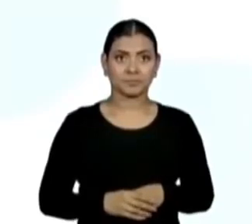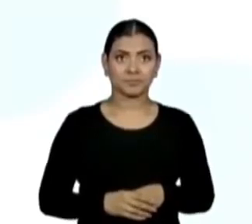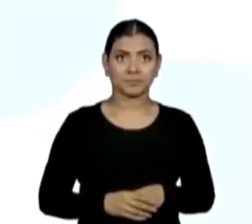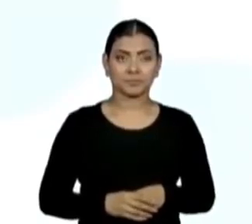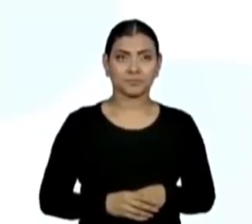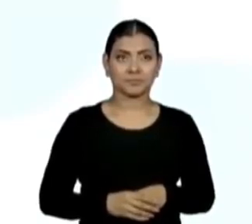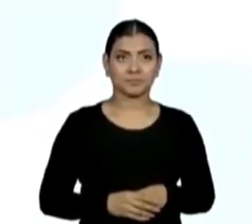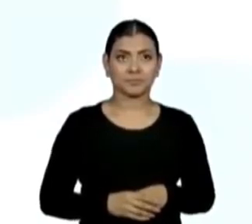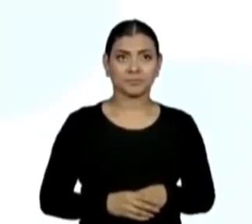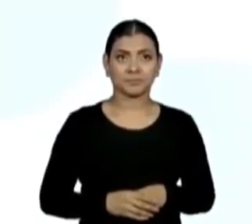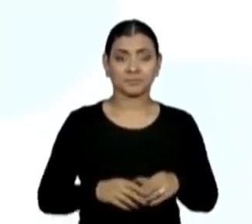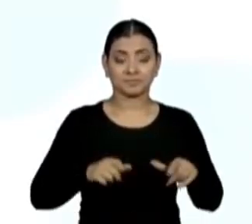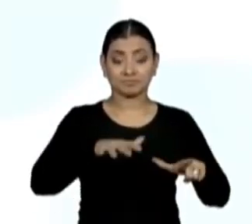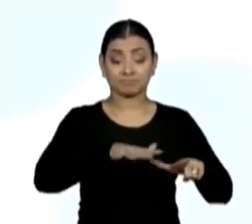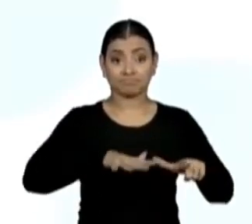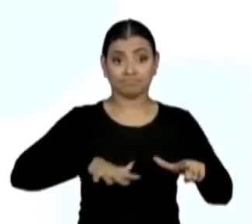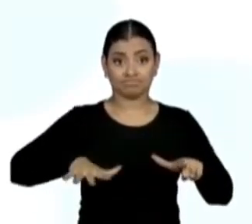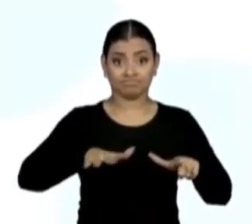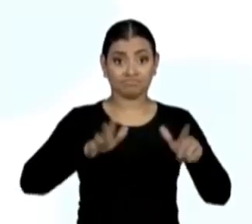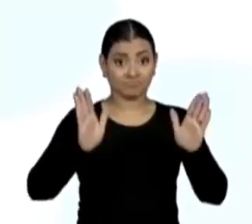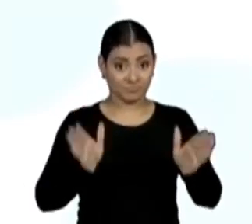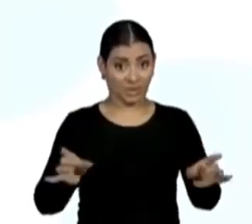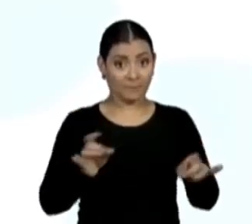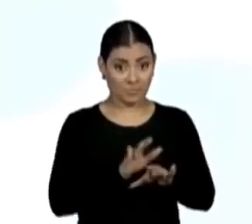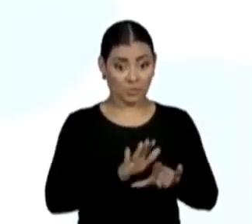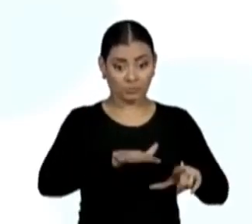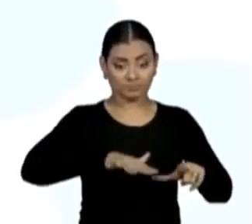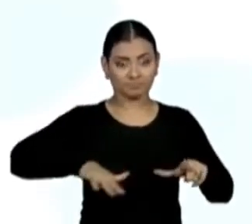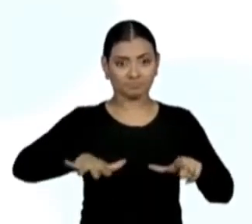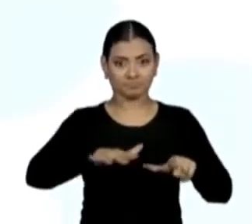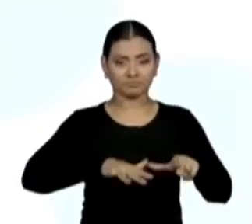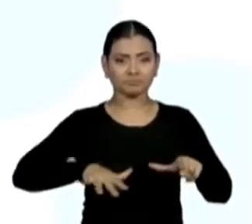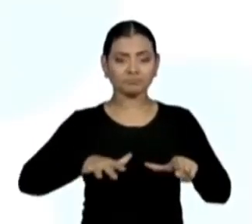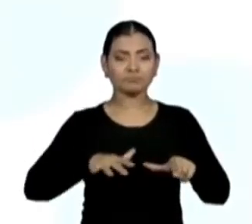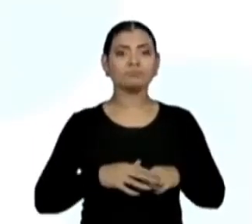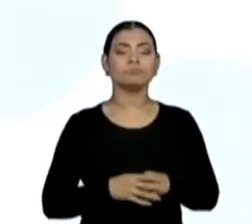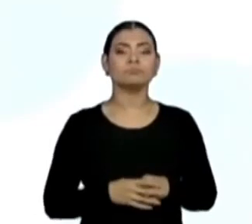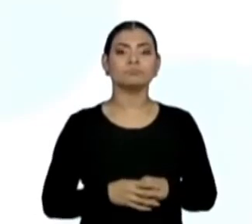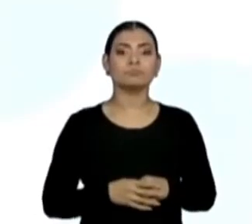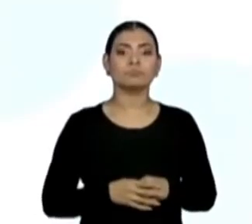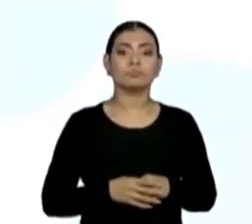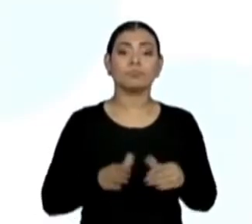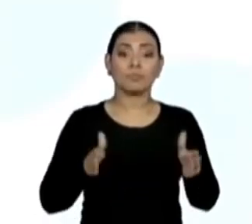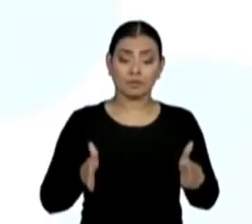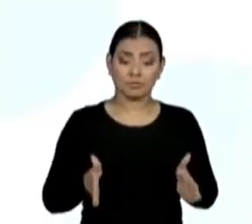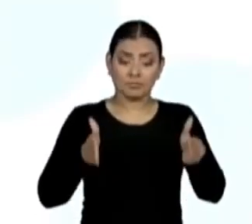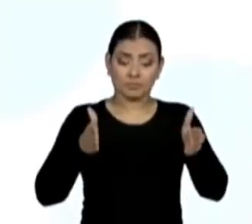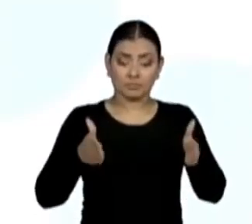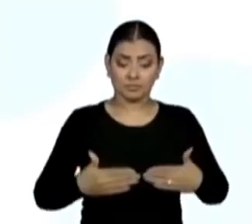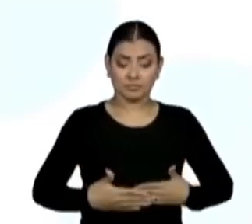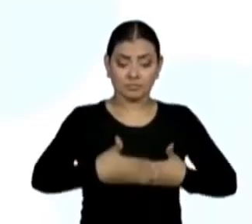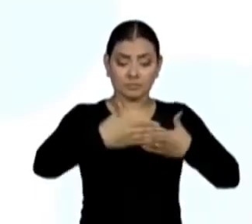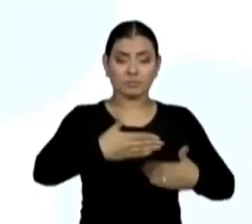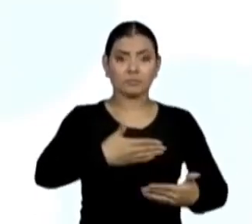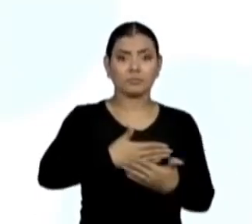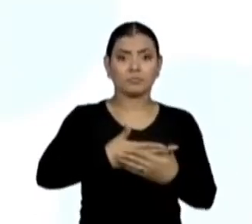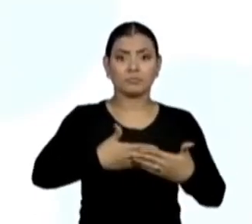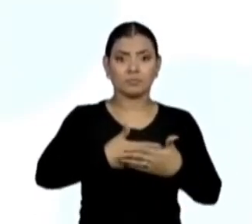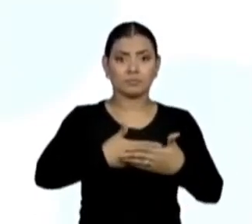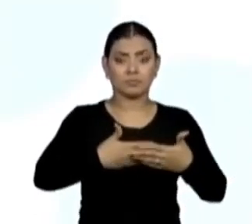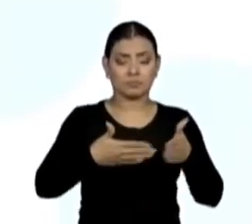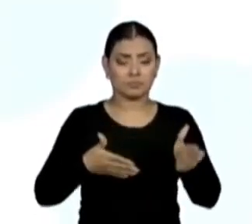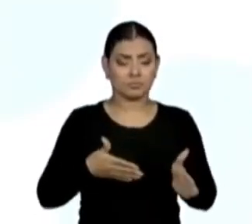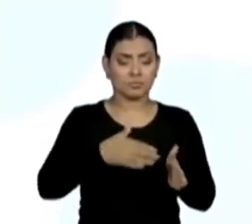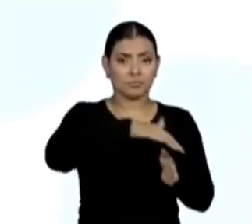Aqui temos a planificação. Pensem nos polígonos das faces. Eu vou